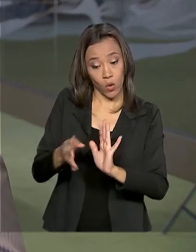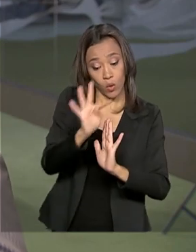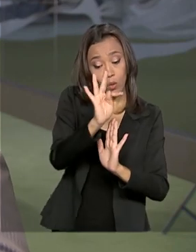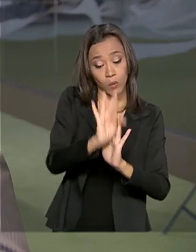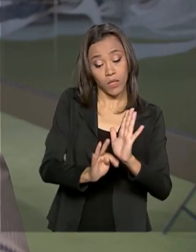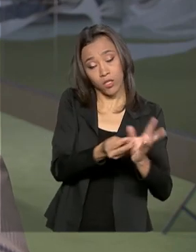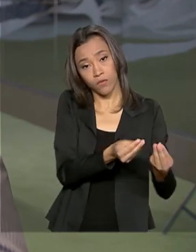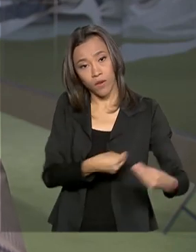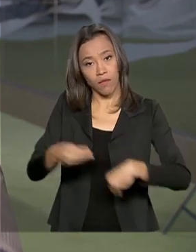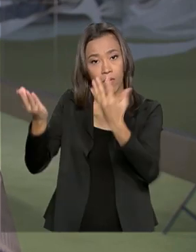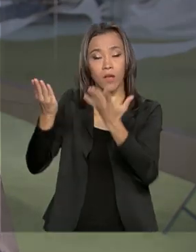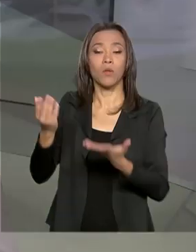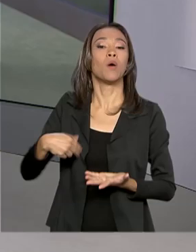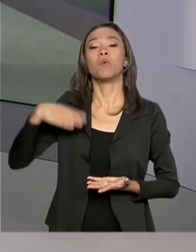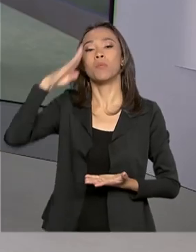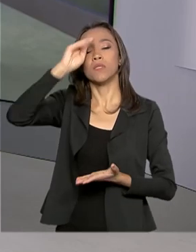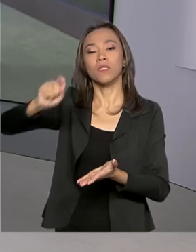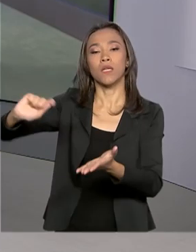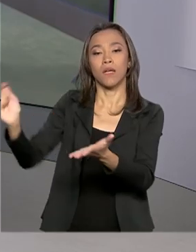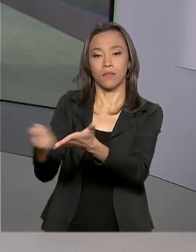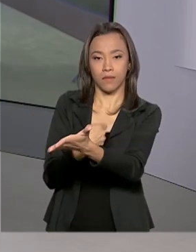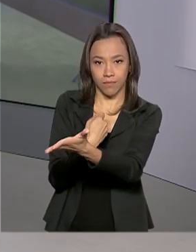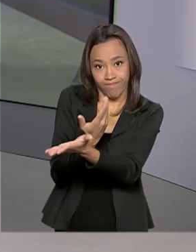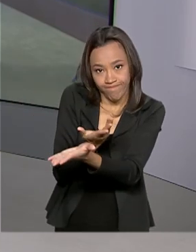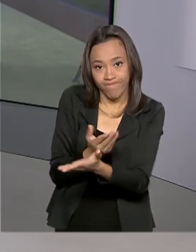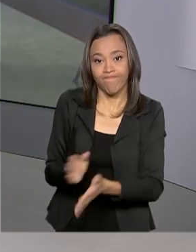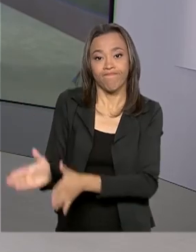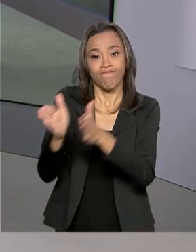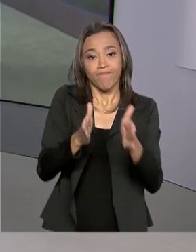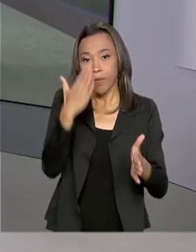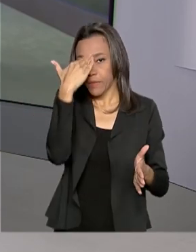sanção presidencial. Renata. Está certo, Glauco. Obrigada pelas suas informações. Só isso.